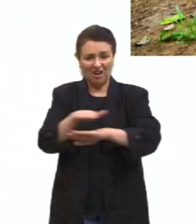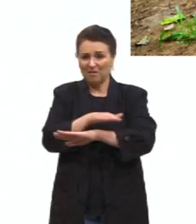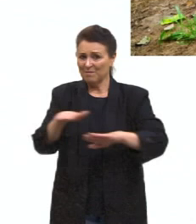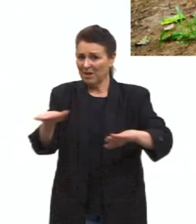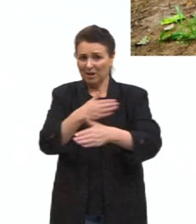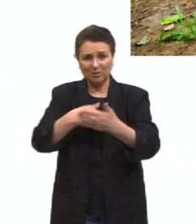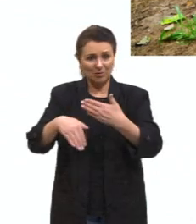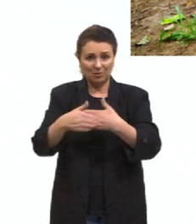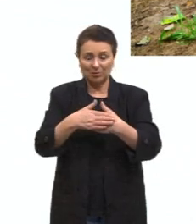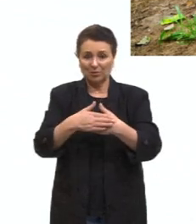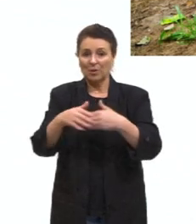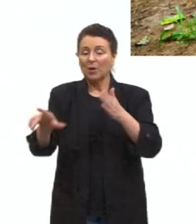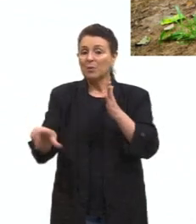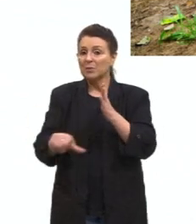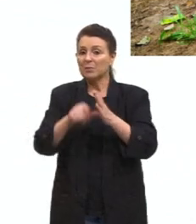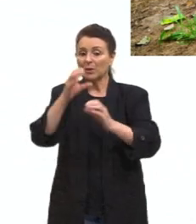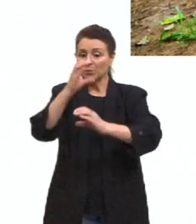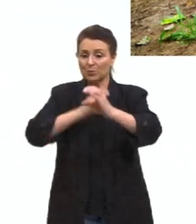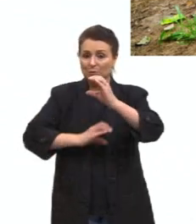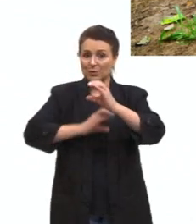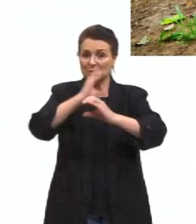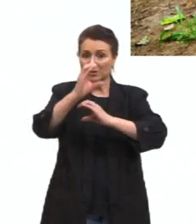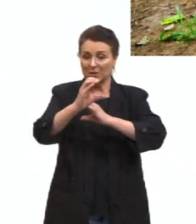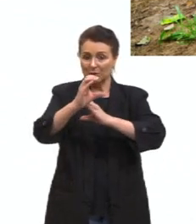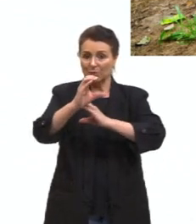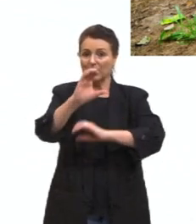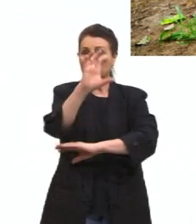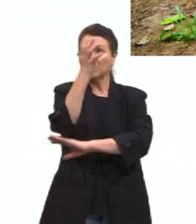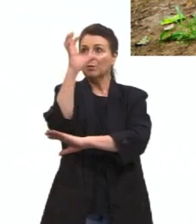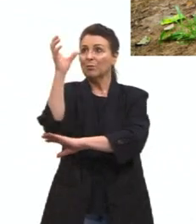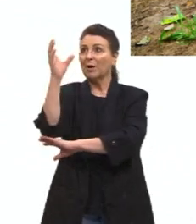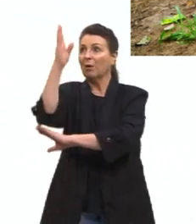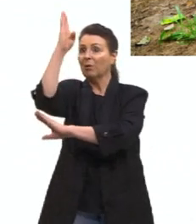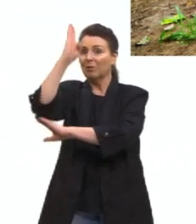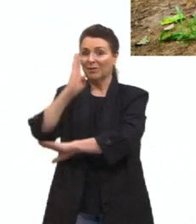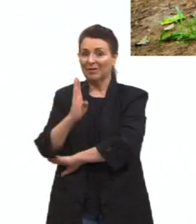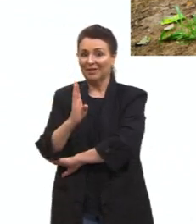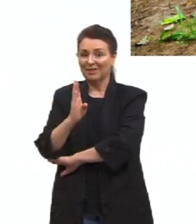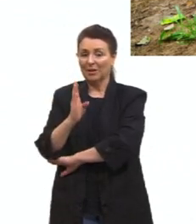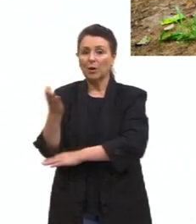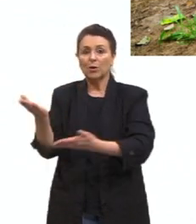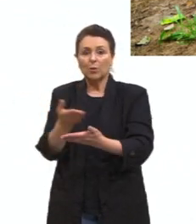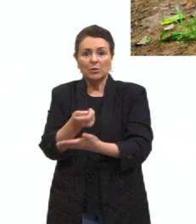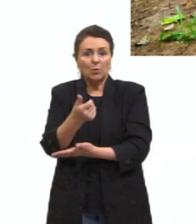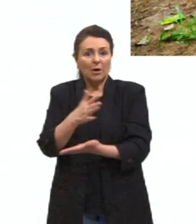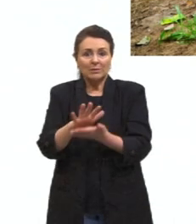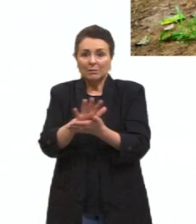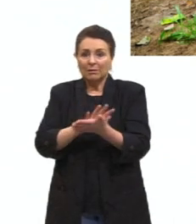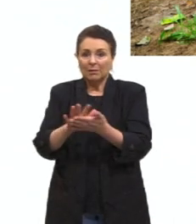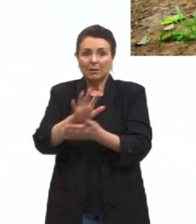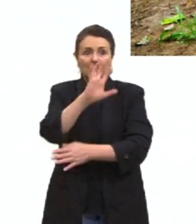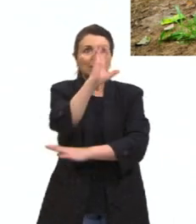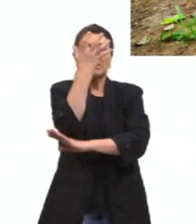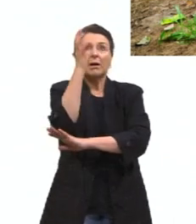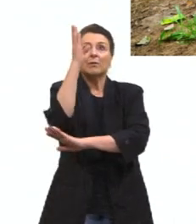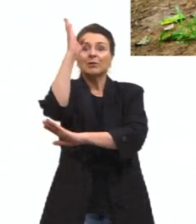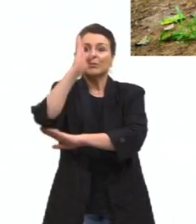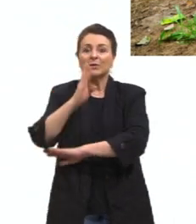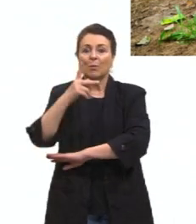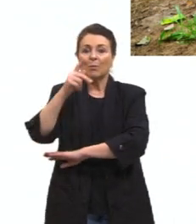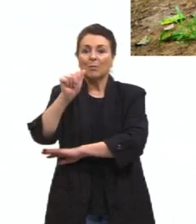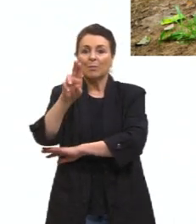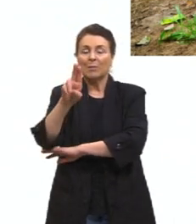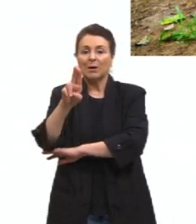Então, lembrar que o nosso primeiro ciclo econômico era do pau-brasil, e hoje em dia o pau-brasil é uma árvore quase extinta por causa disso. Eles